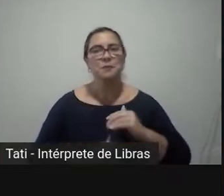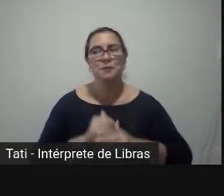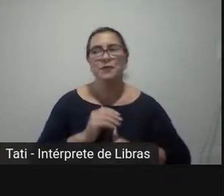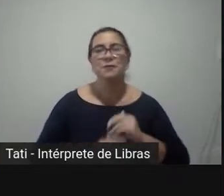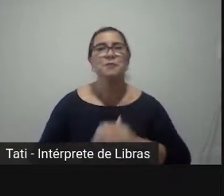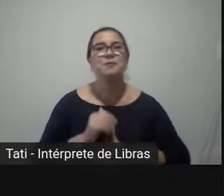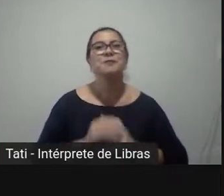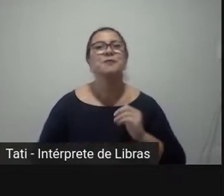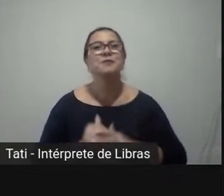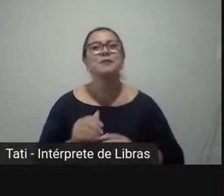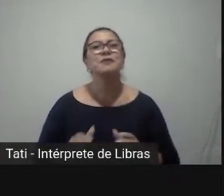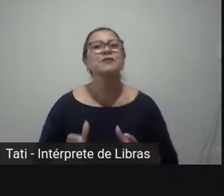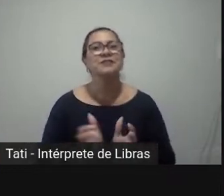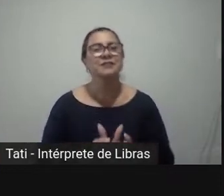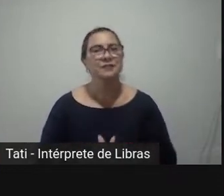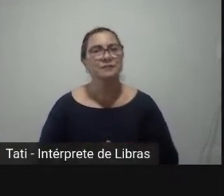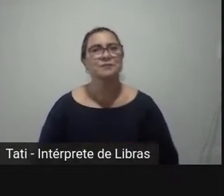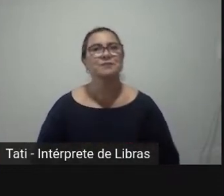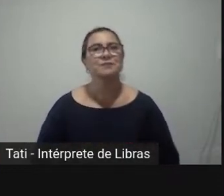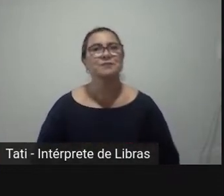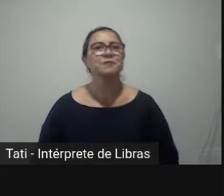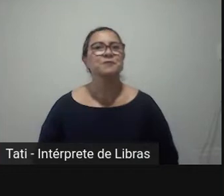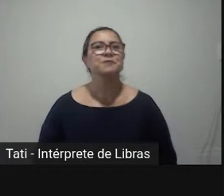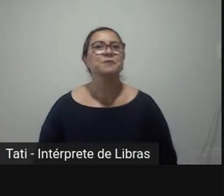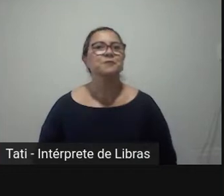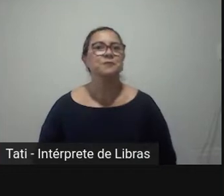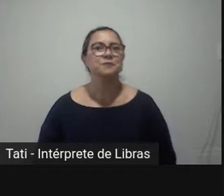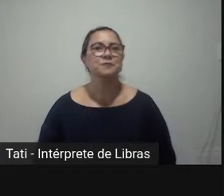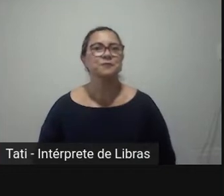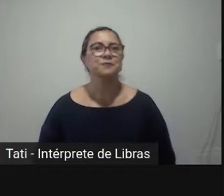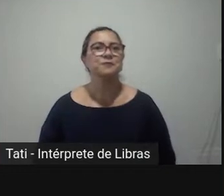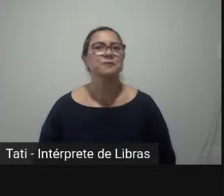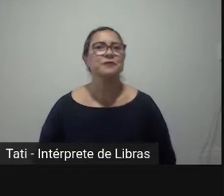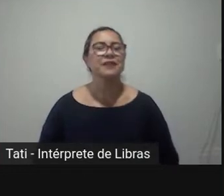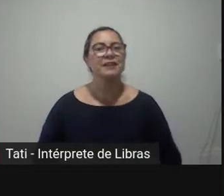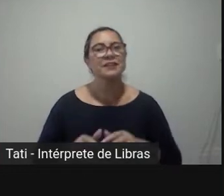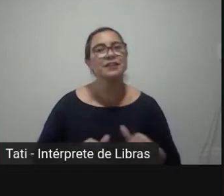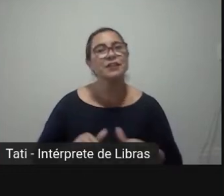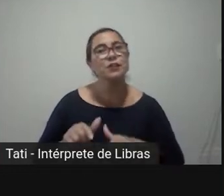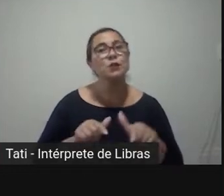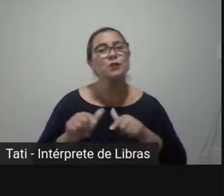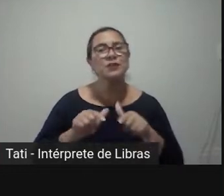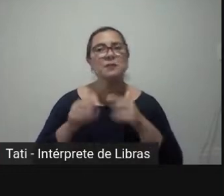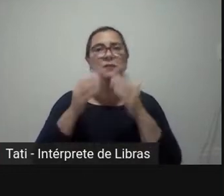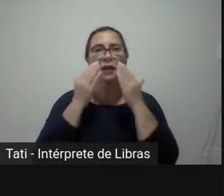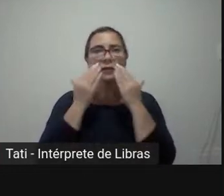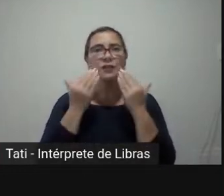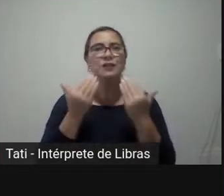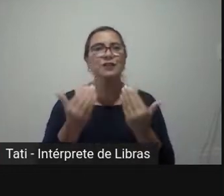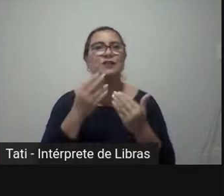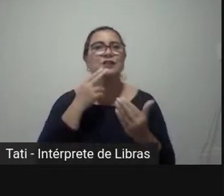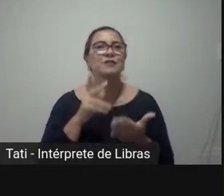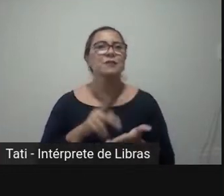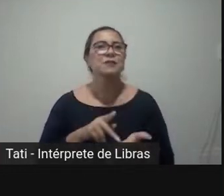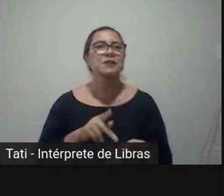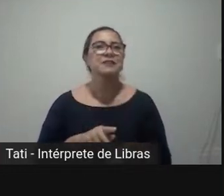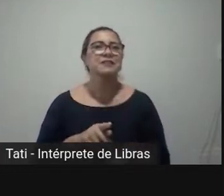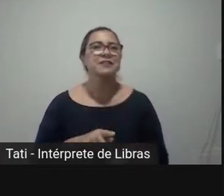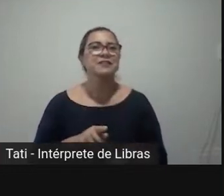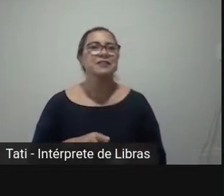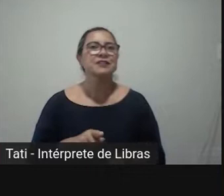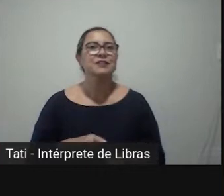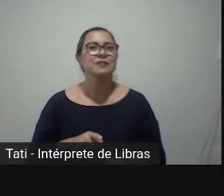Cepó organiza. Então, o trabalho que eu vou apresentar hoje, ele, na verdade, ele já é